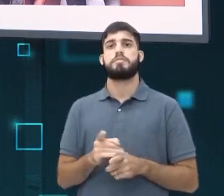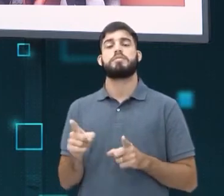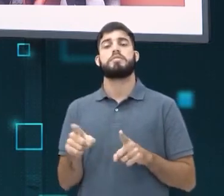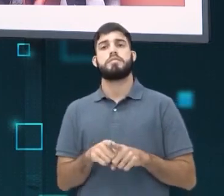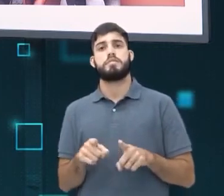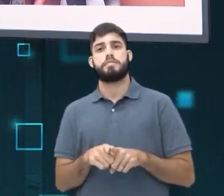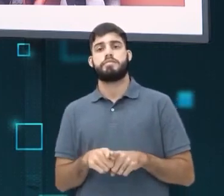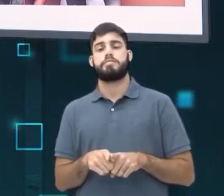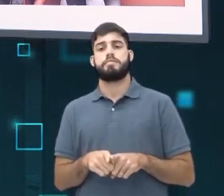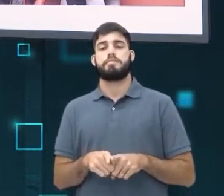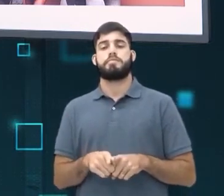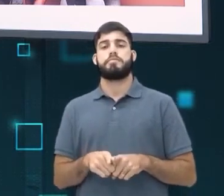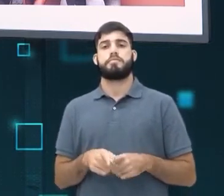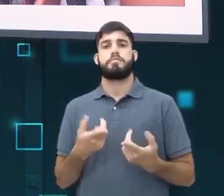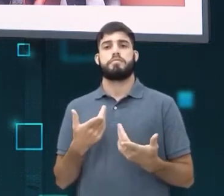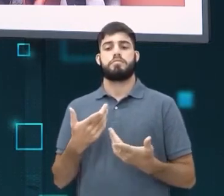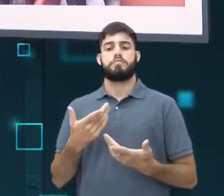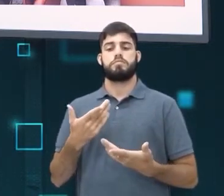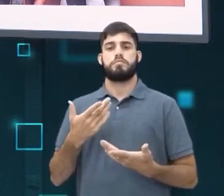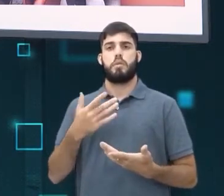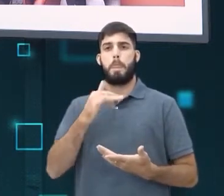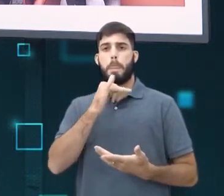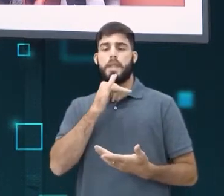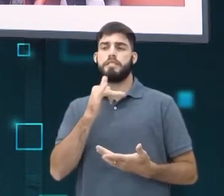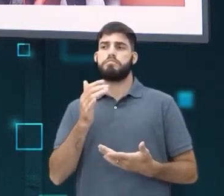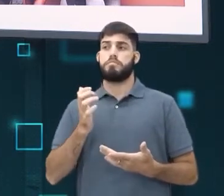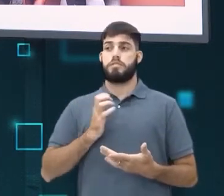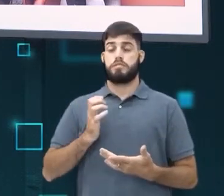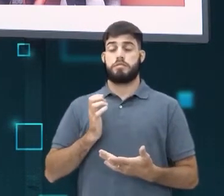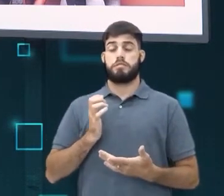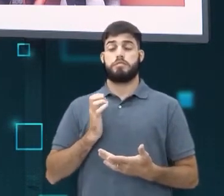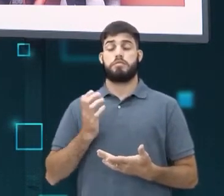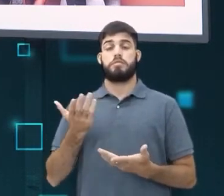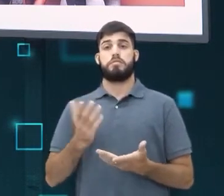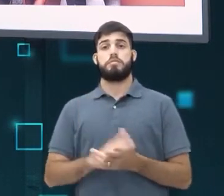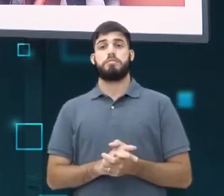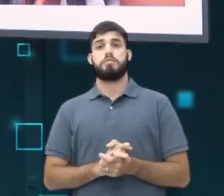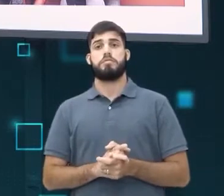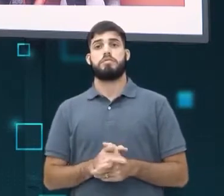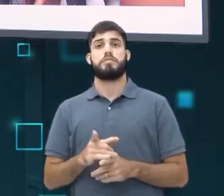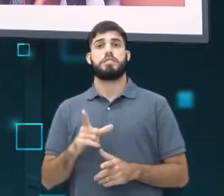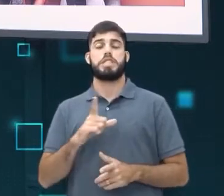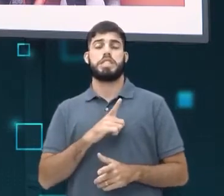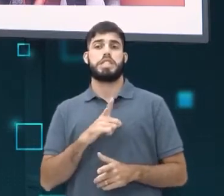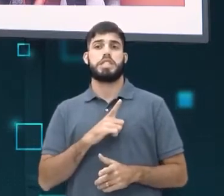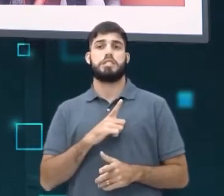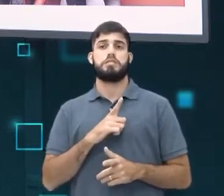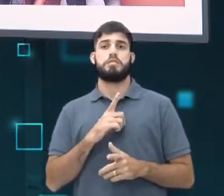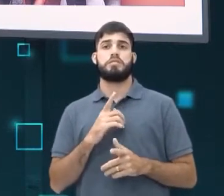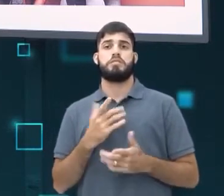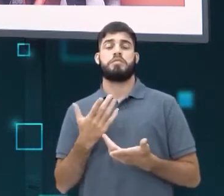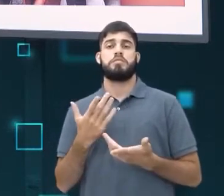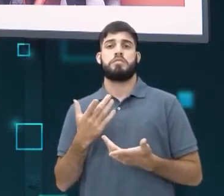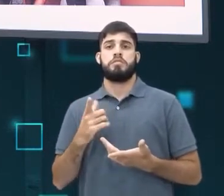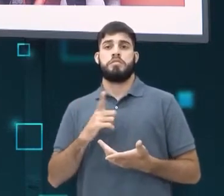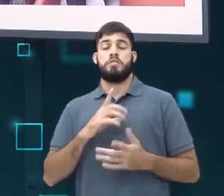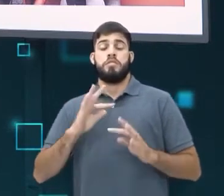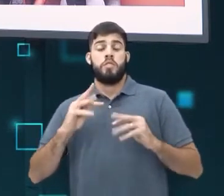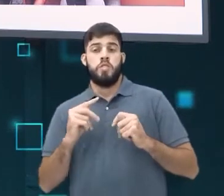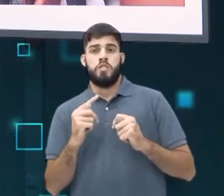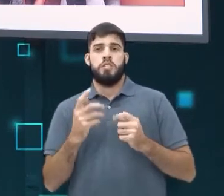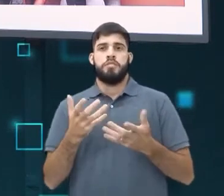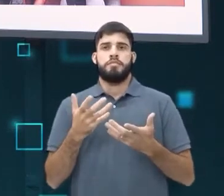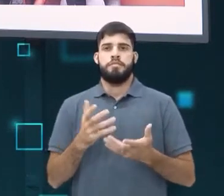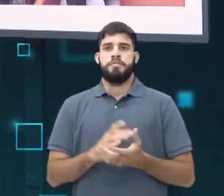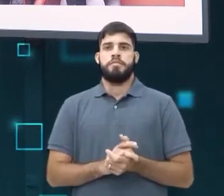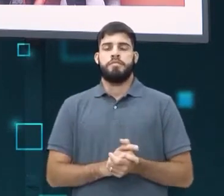de estilo de vida. Pessoas que são ricas, elas têm uma super vantagem de ter tudo o que quer.